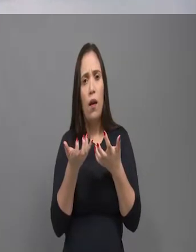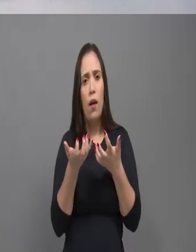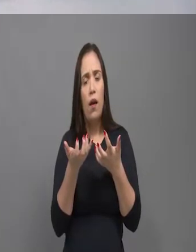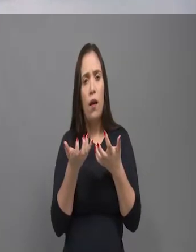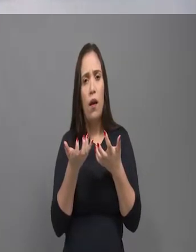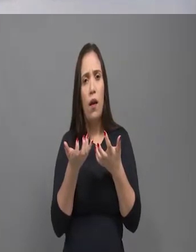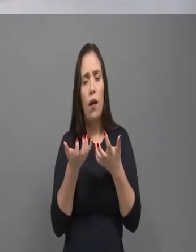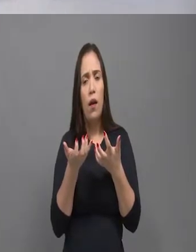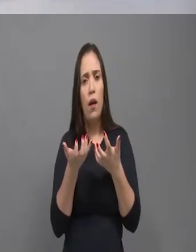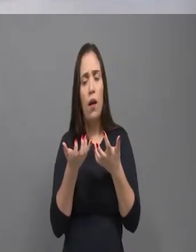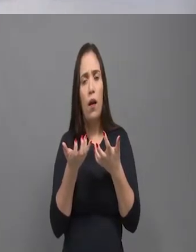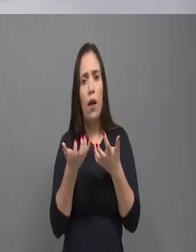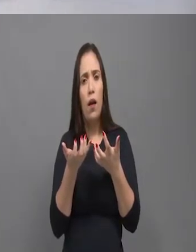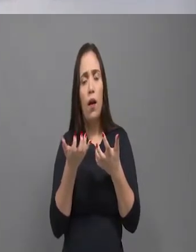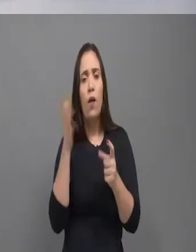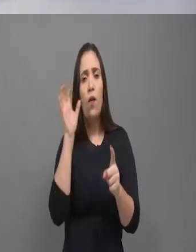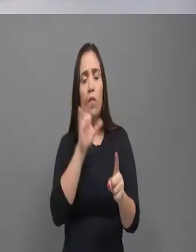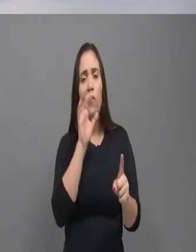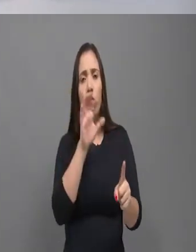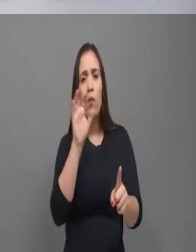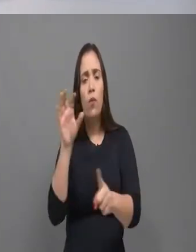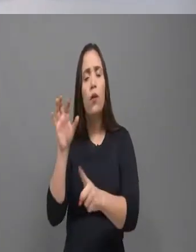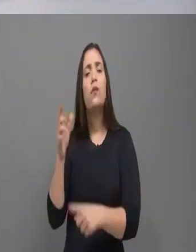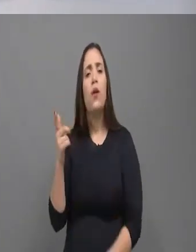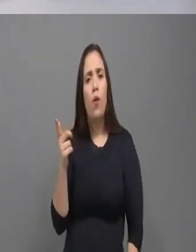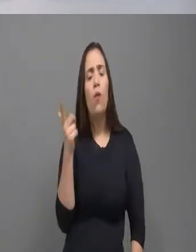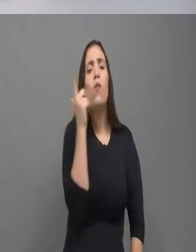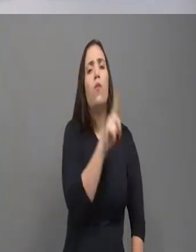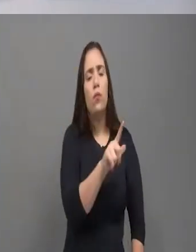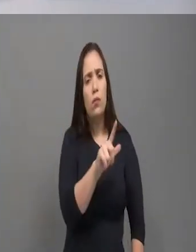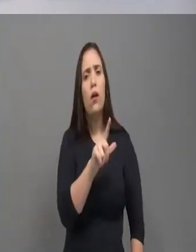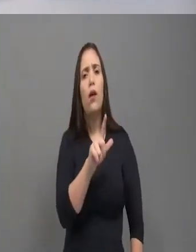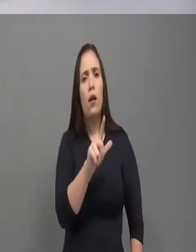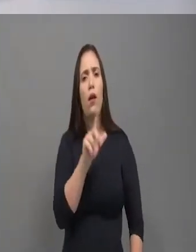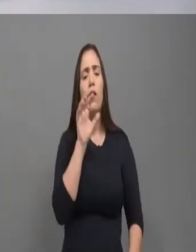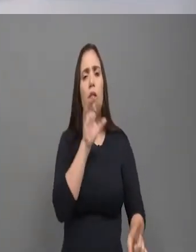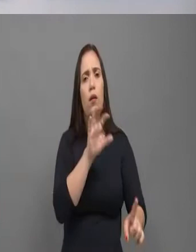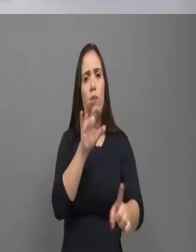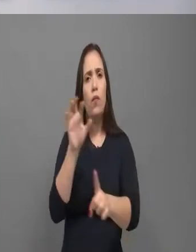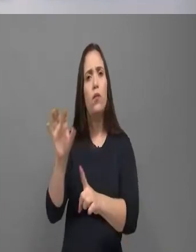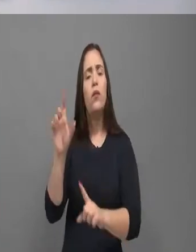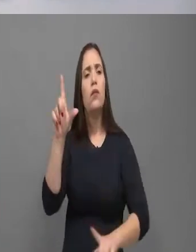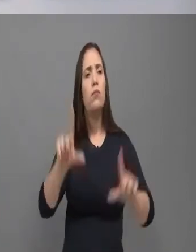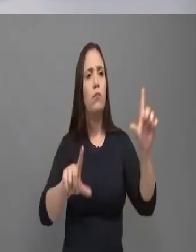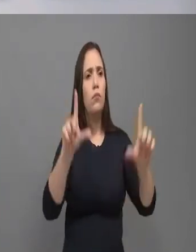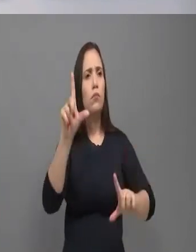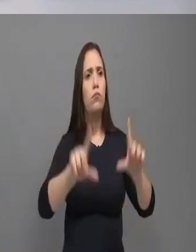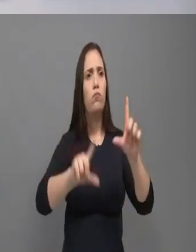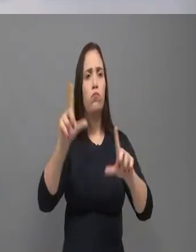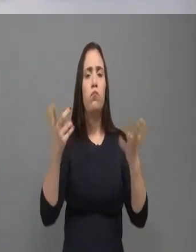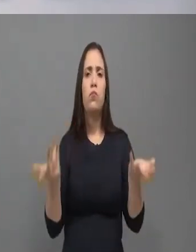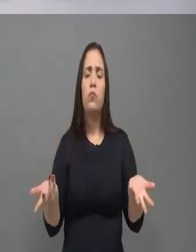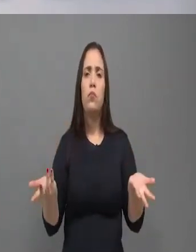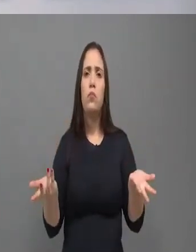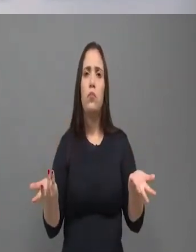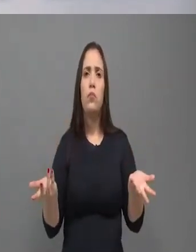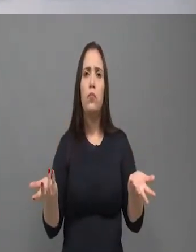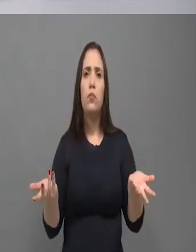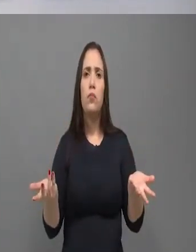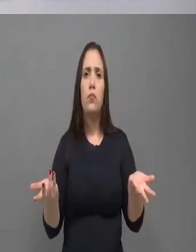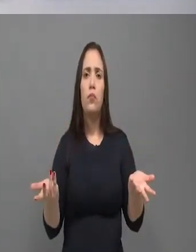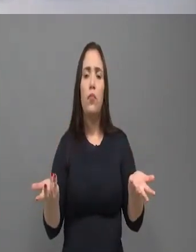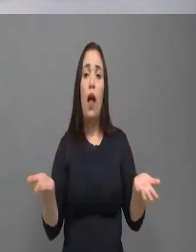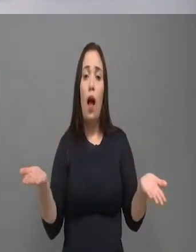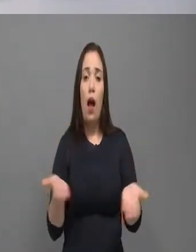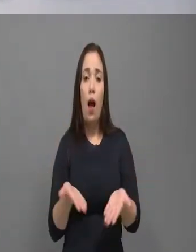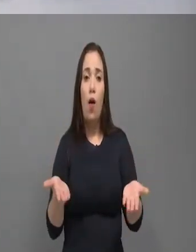põe um cão de luz nessa escuridão. É, diz... Eu acho que foi uma coisa impressionante, quer dizer, em todos os aspectos, ela... Tanto ela